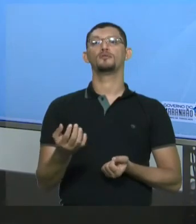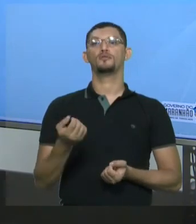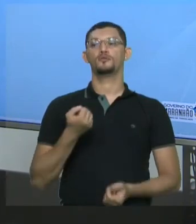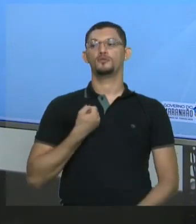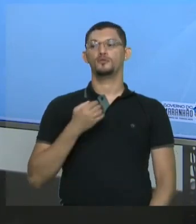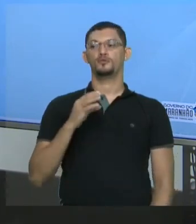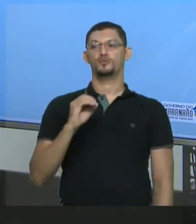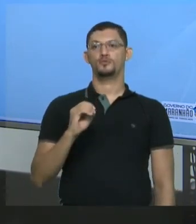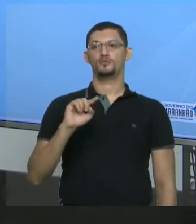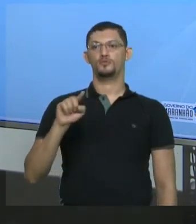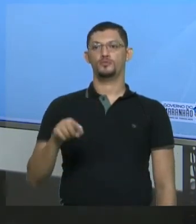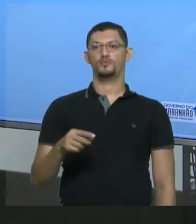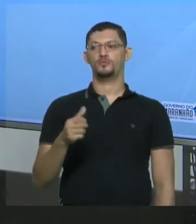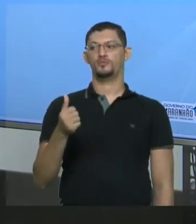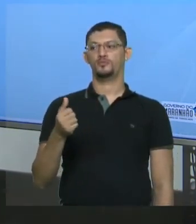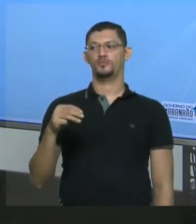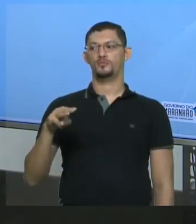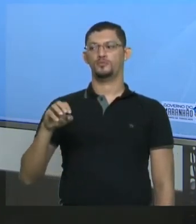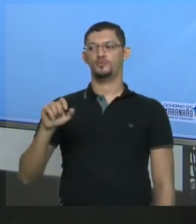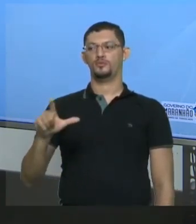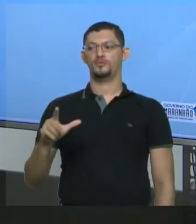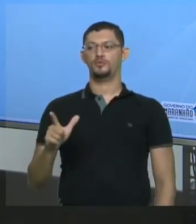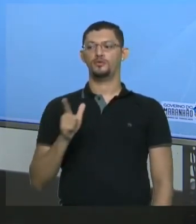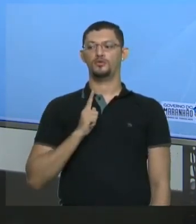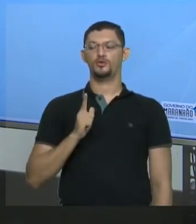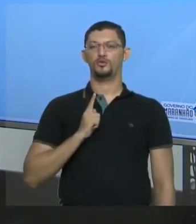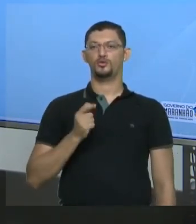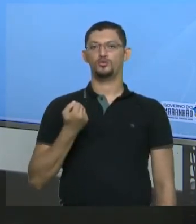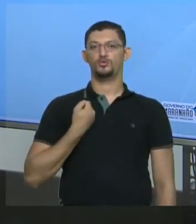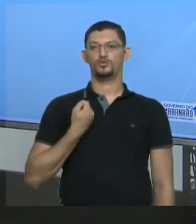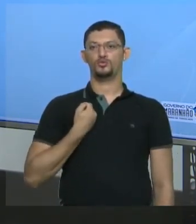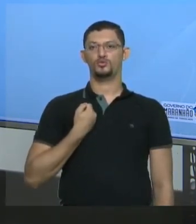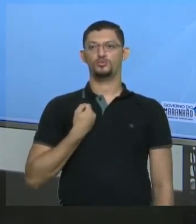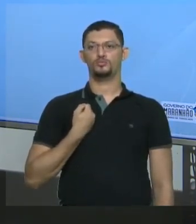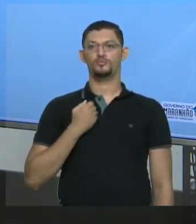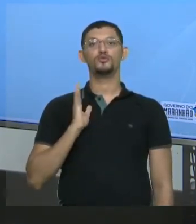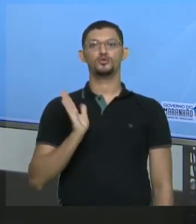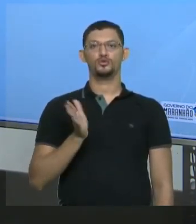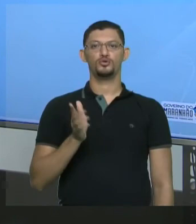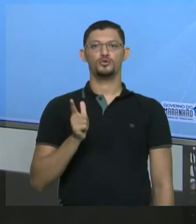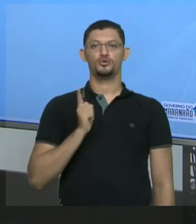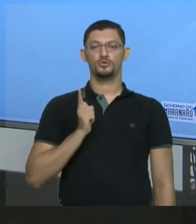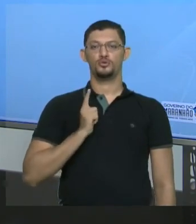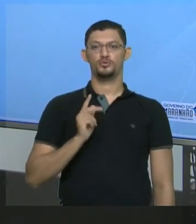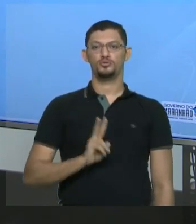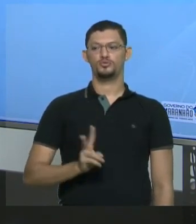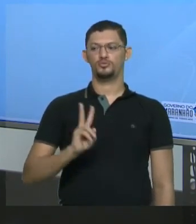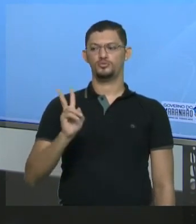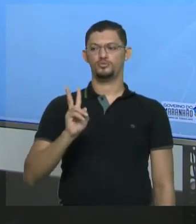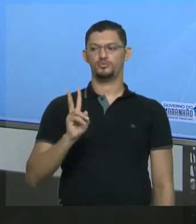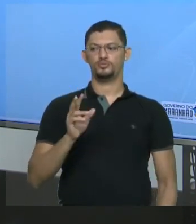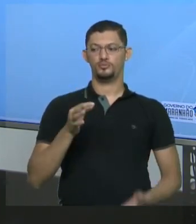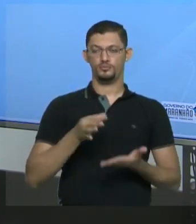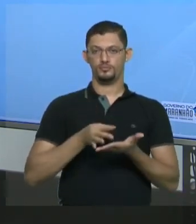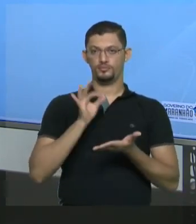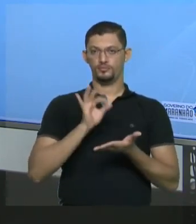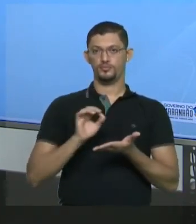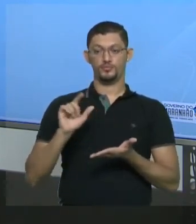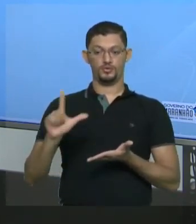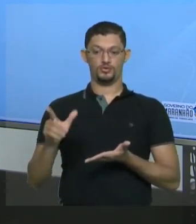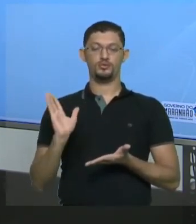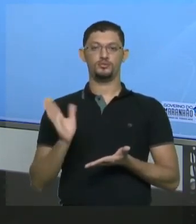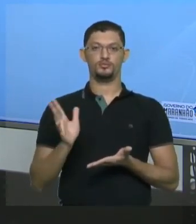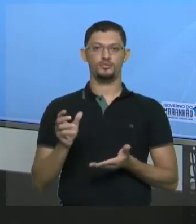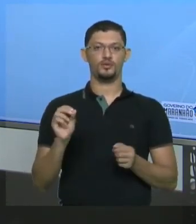mol de sacarose. Pronto. Já tem o número de mols da sacarose? Já. Já tem o volume da xícara em litro? Já.